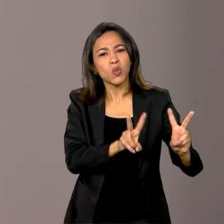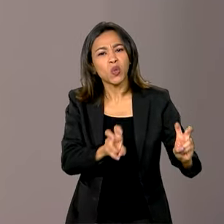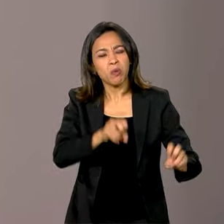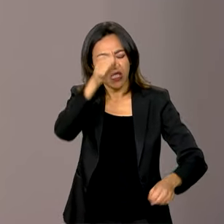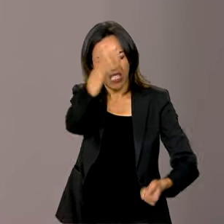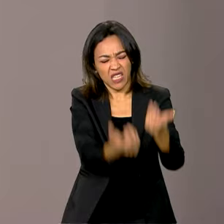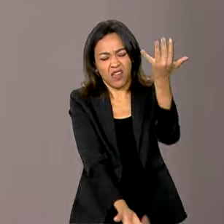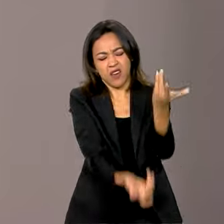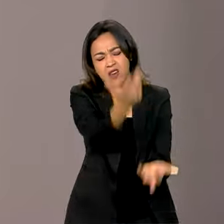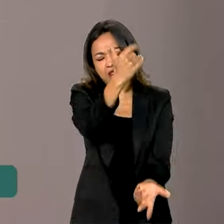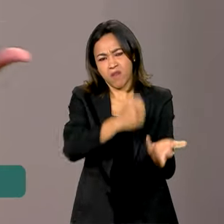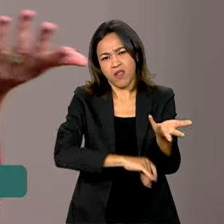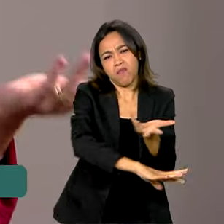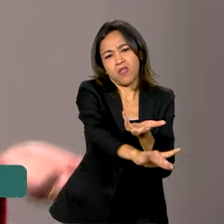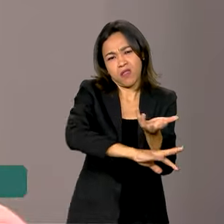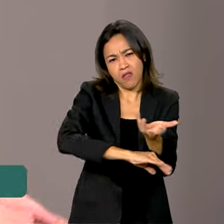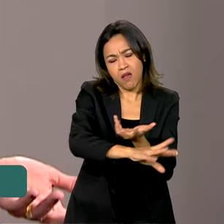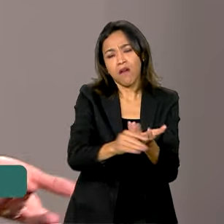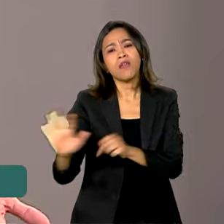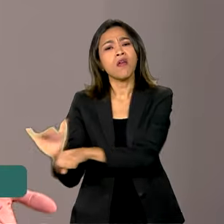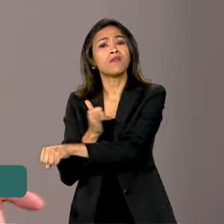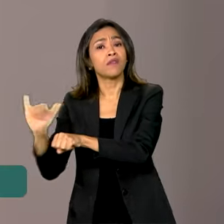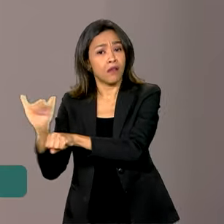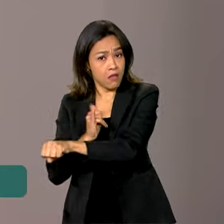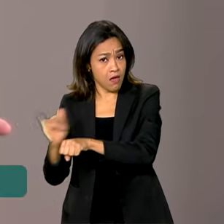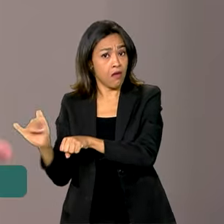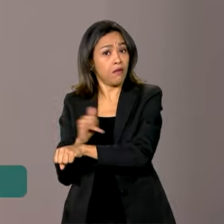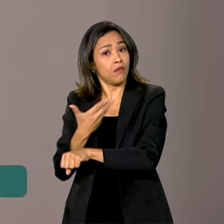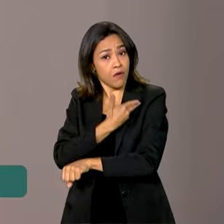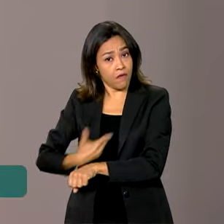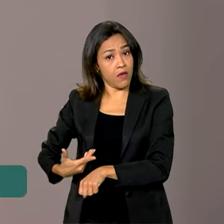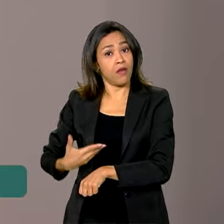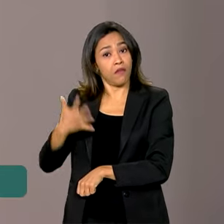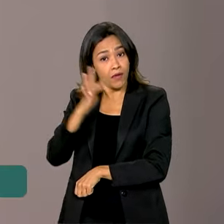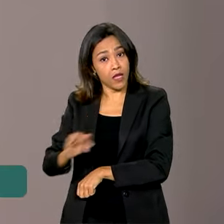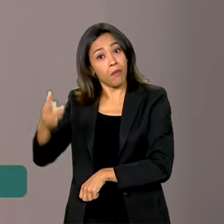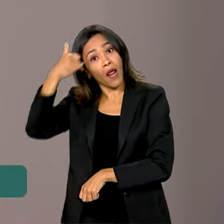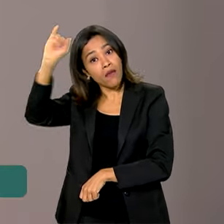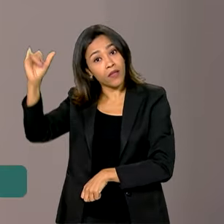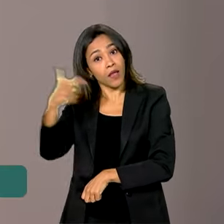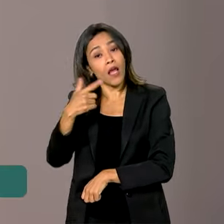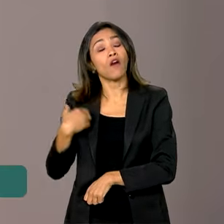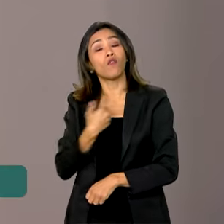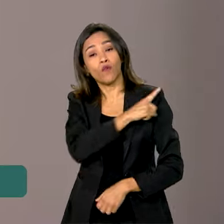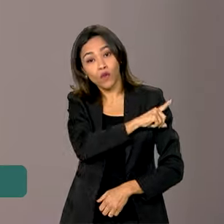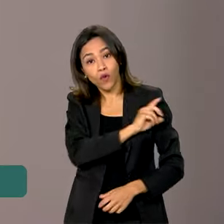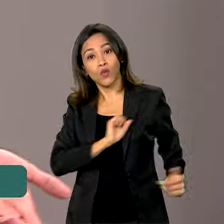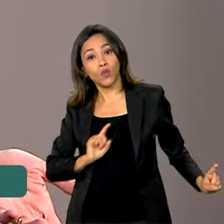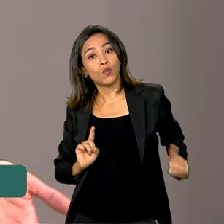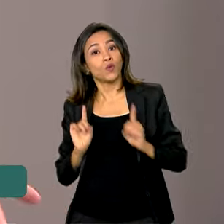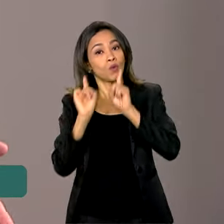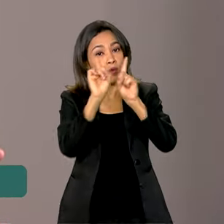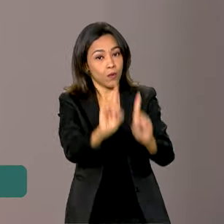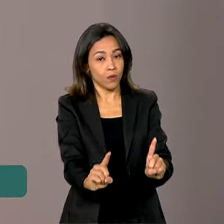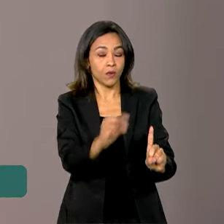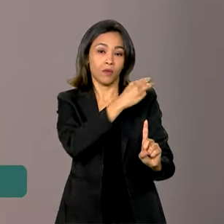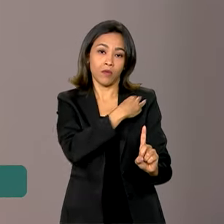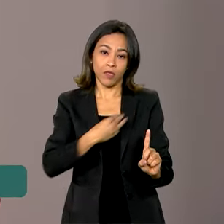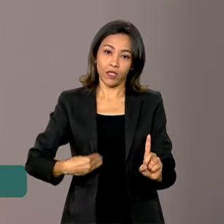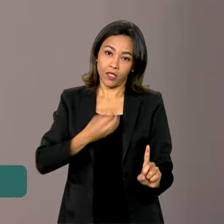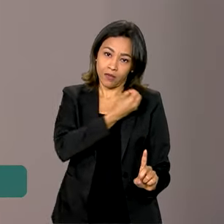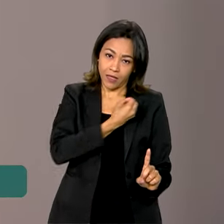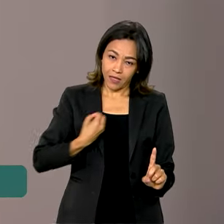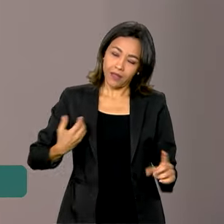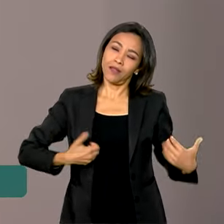tomadas pelo governo federal. Ela esteve lá essa semana com a ministra Marina e o ministro Valdez, e ela comentou as medidas